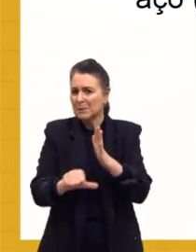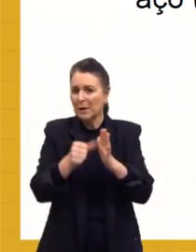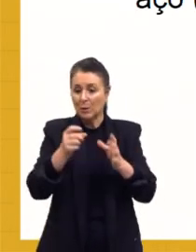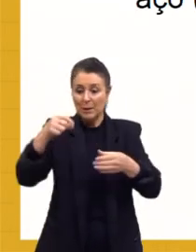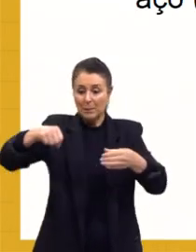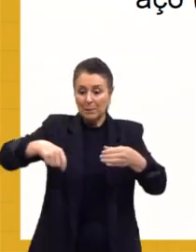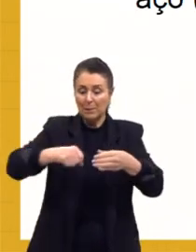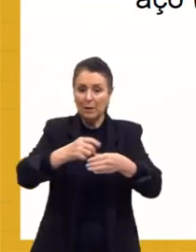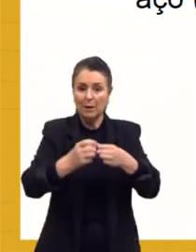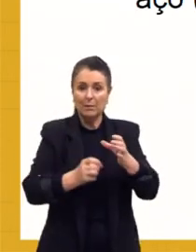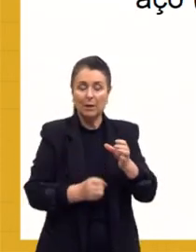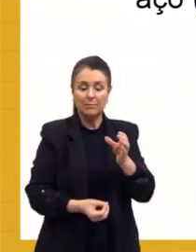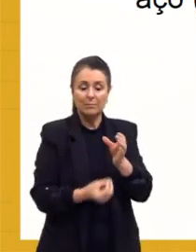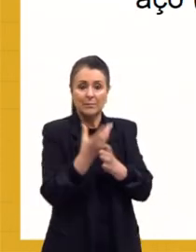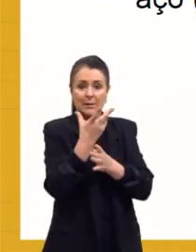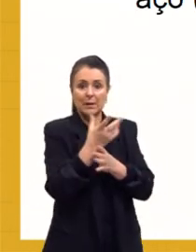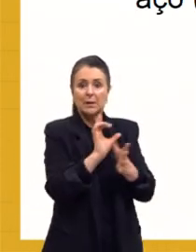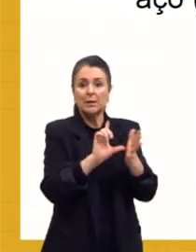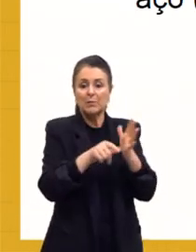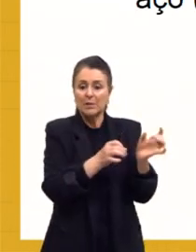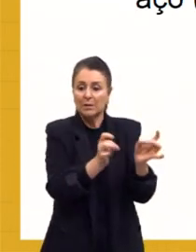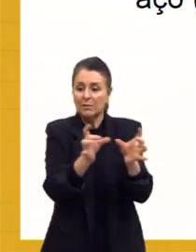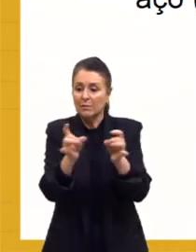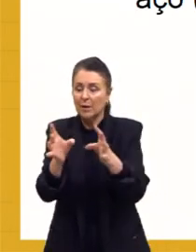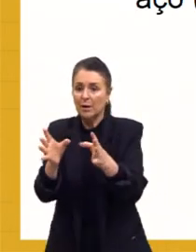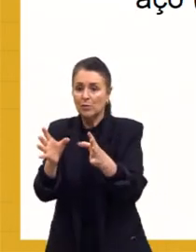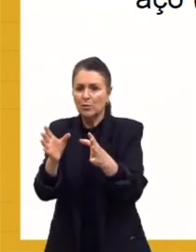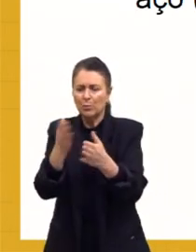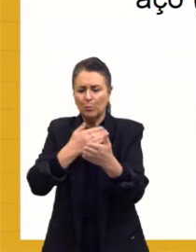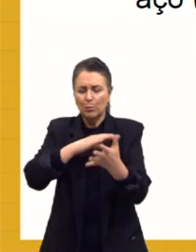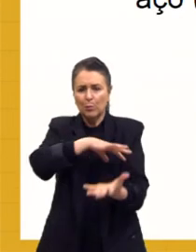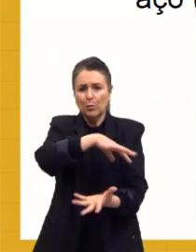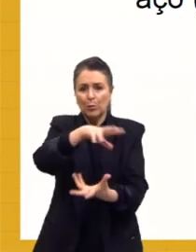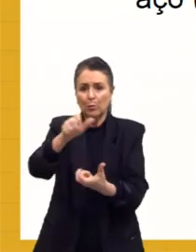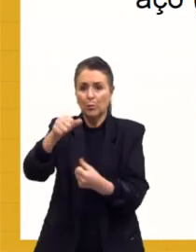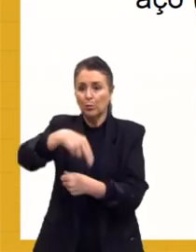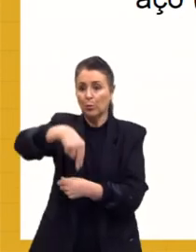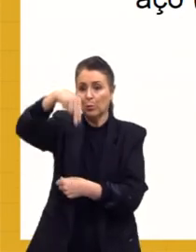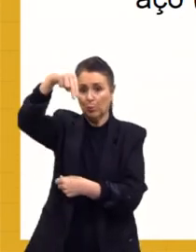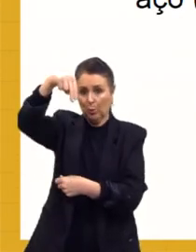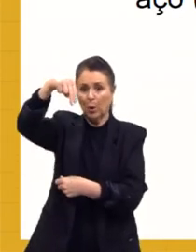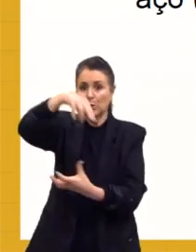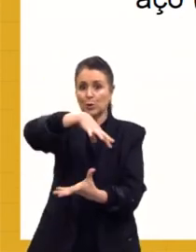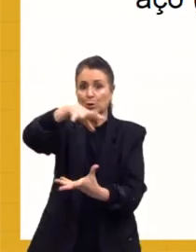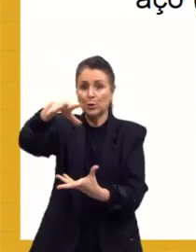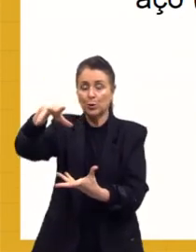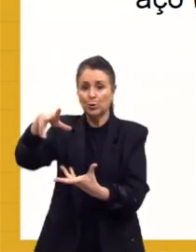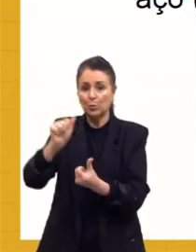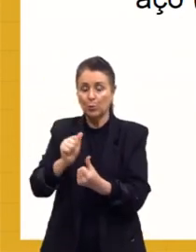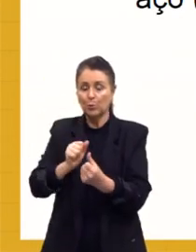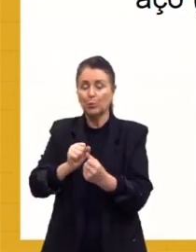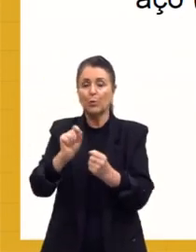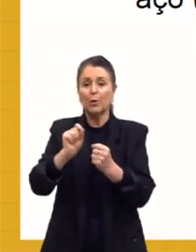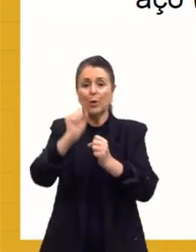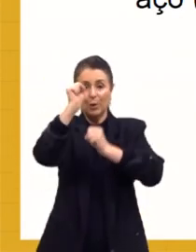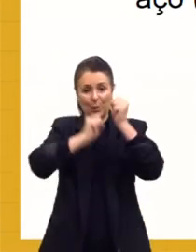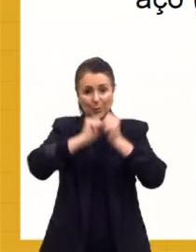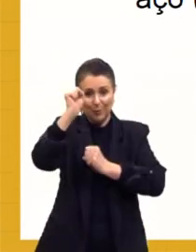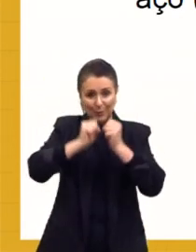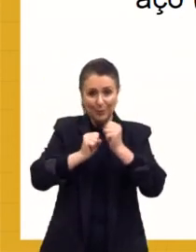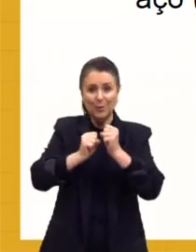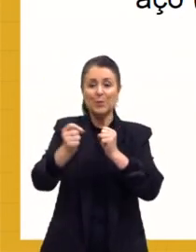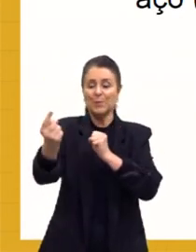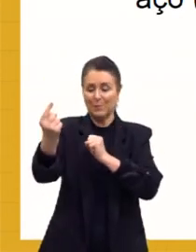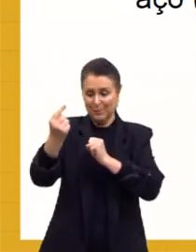vender um produto primário para o resto do mundo, e daí o norte global, industrializado, processa isso e vende para nós de novo um produto muito